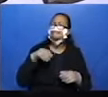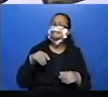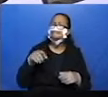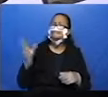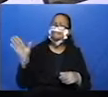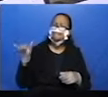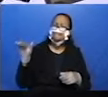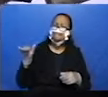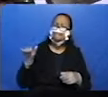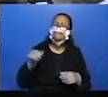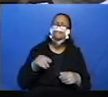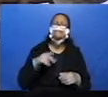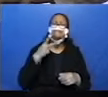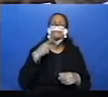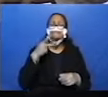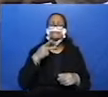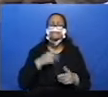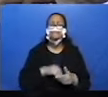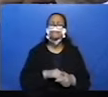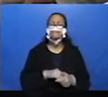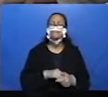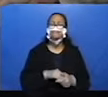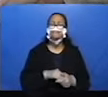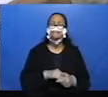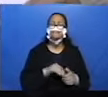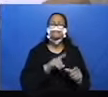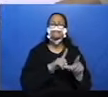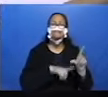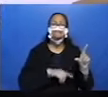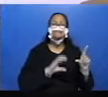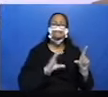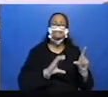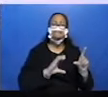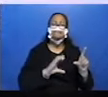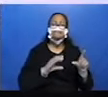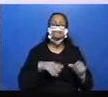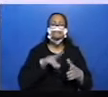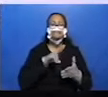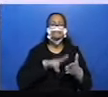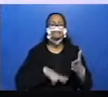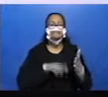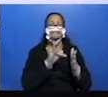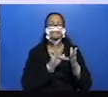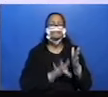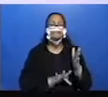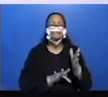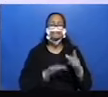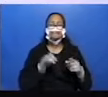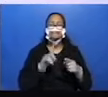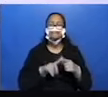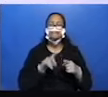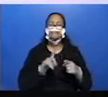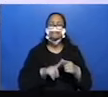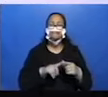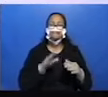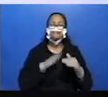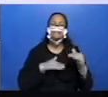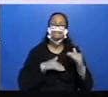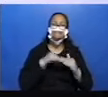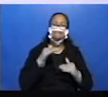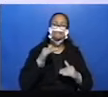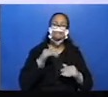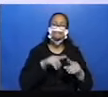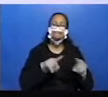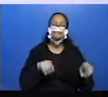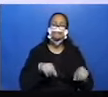Não é? Letra C, vamos ler o texto porque o praticamos em sala. Nós temos